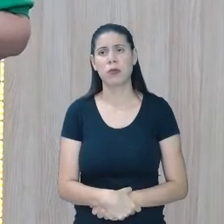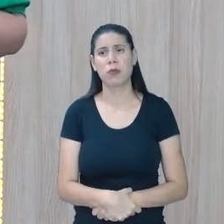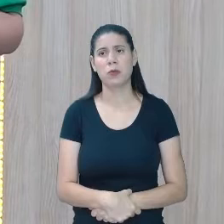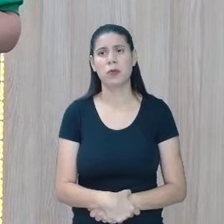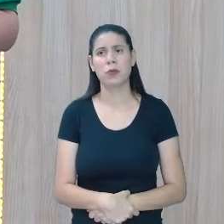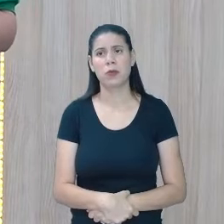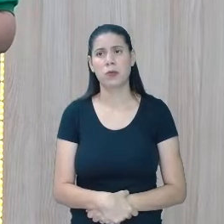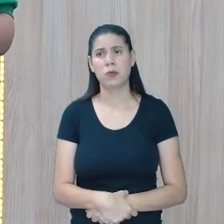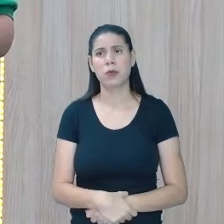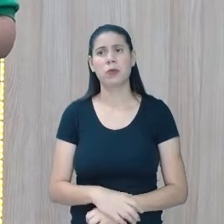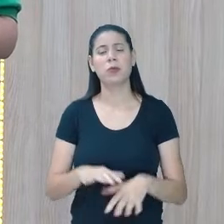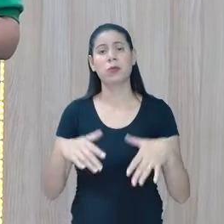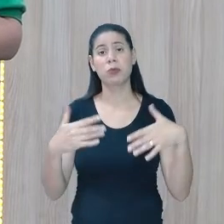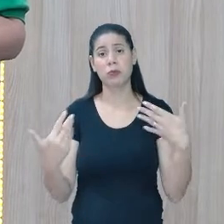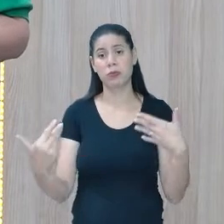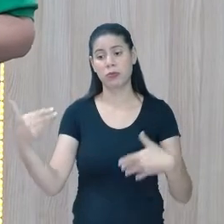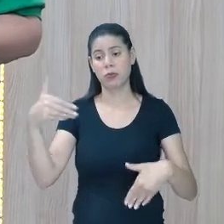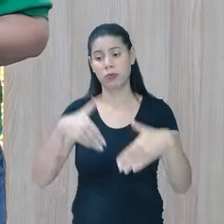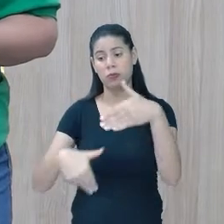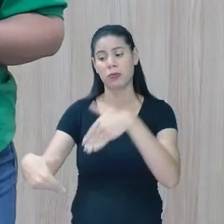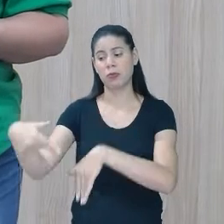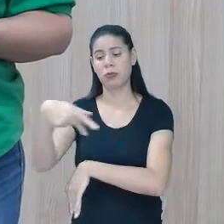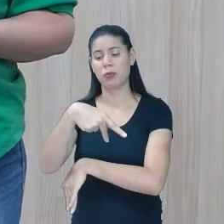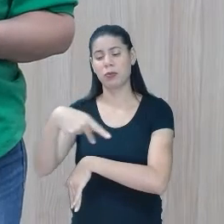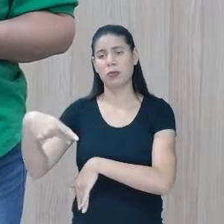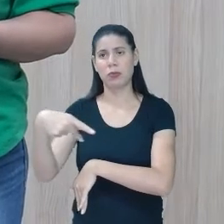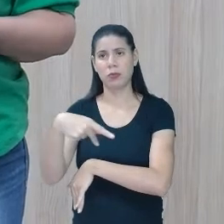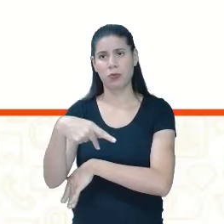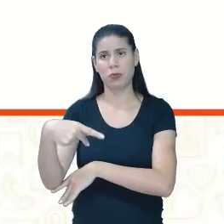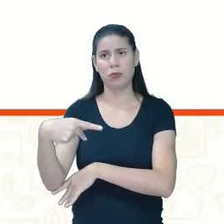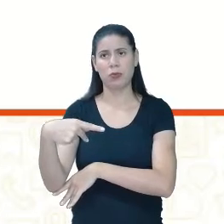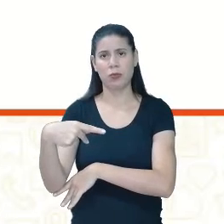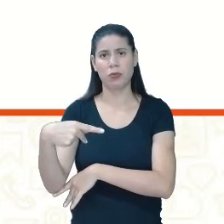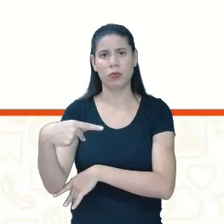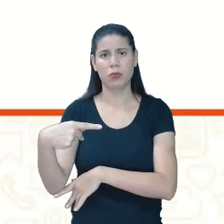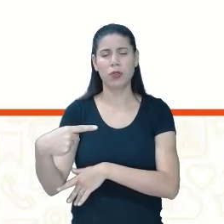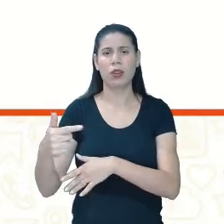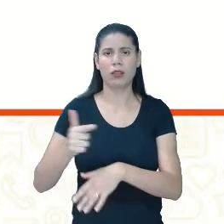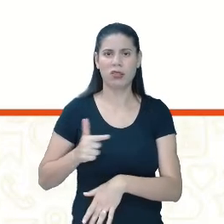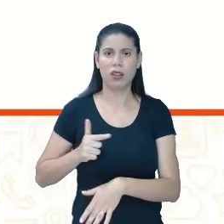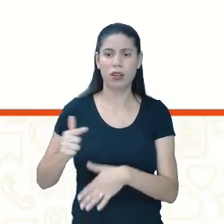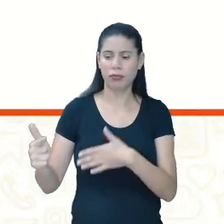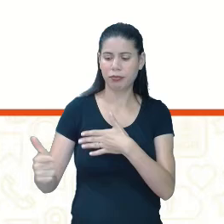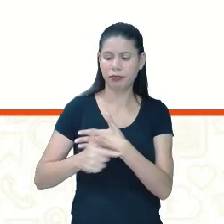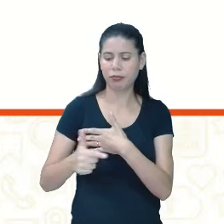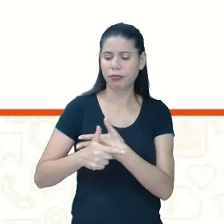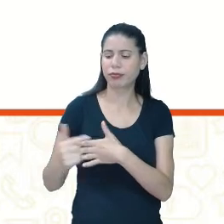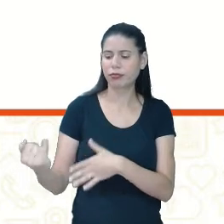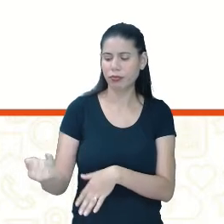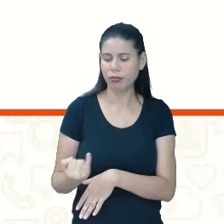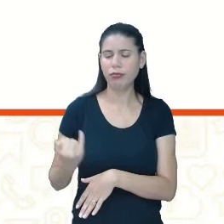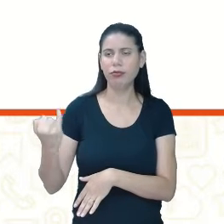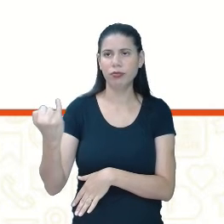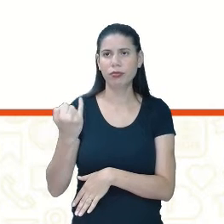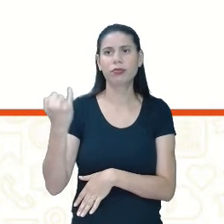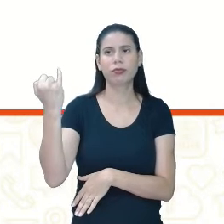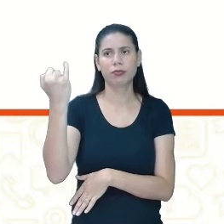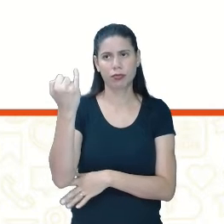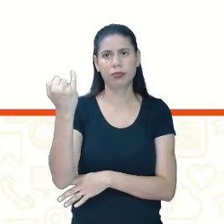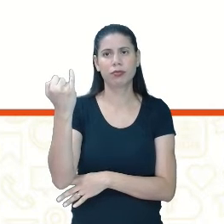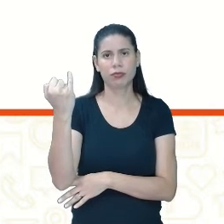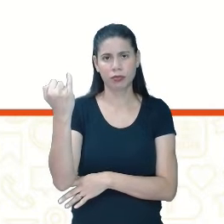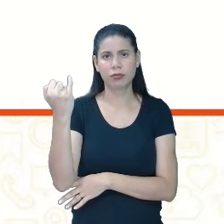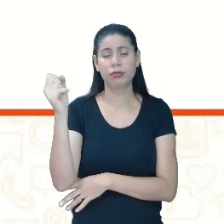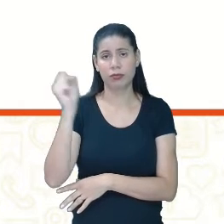Bom, a participação do professor nesse papel é fundamental, é o que a gente está vendo. E é